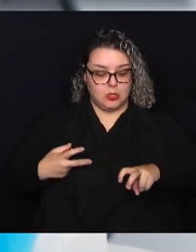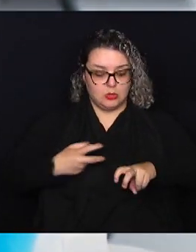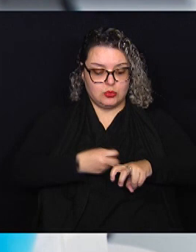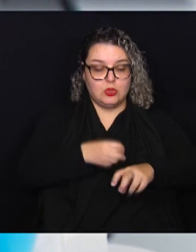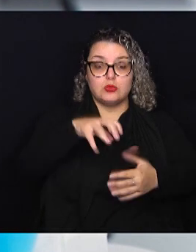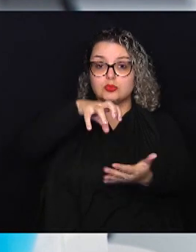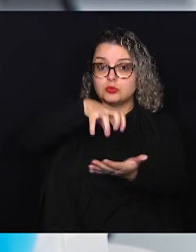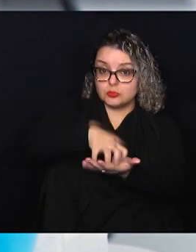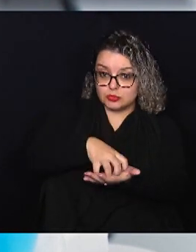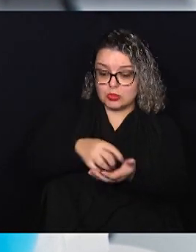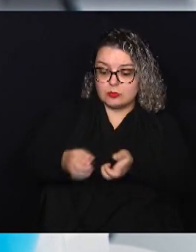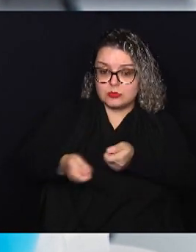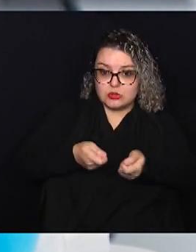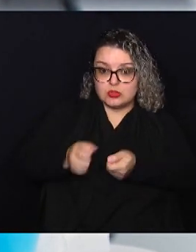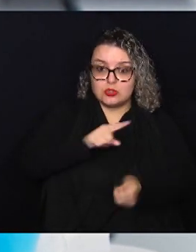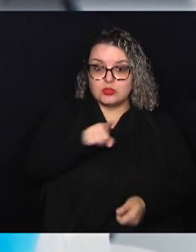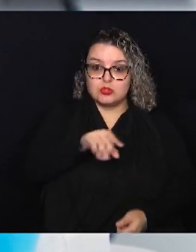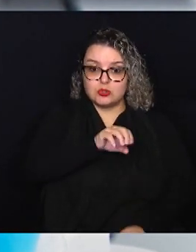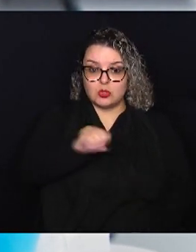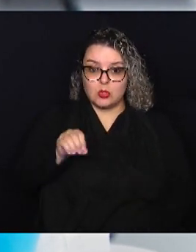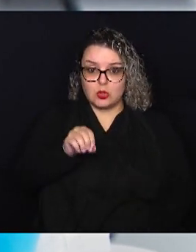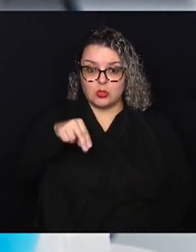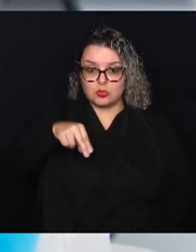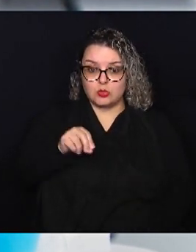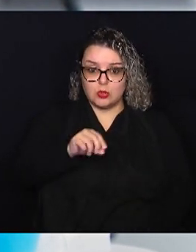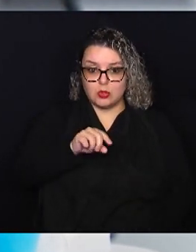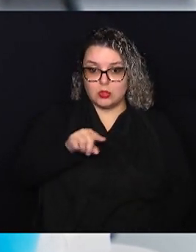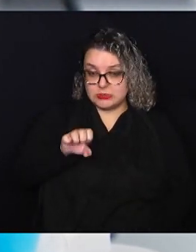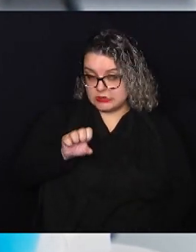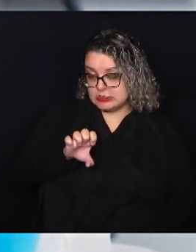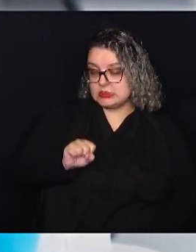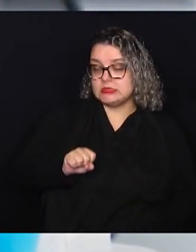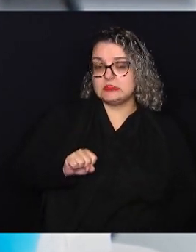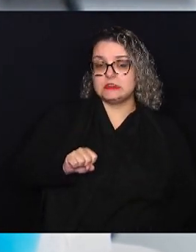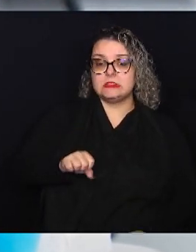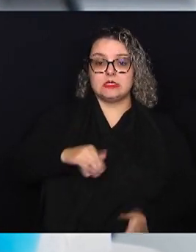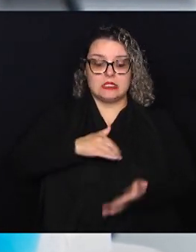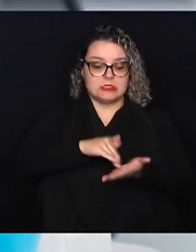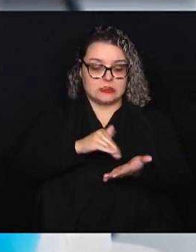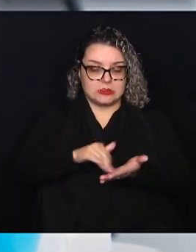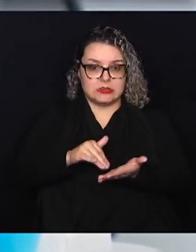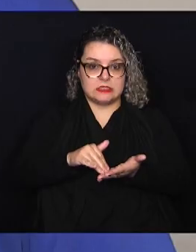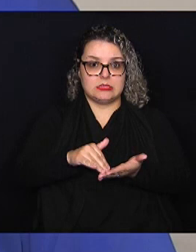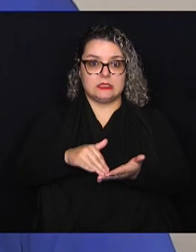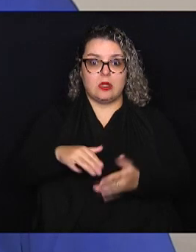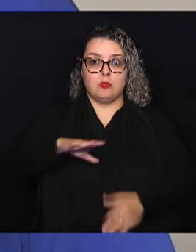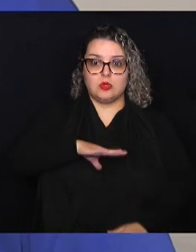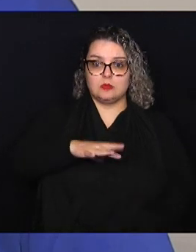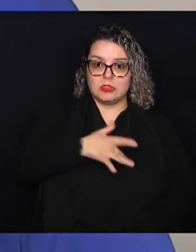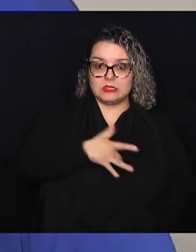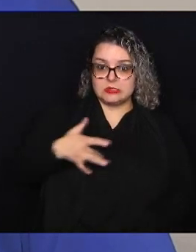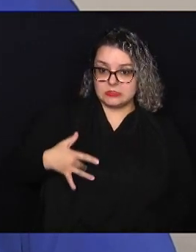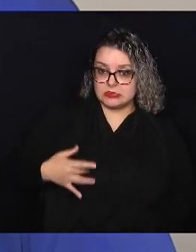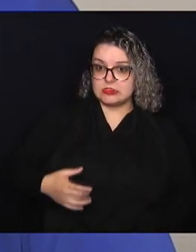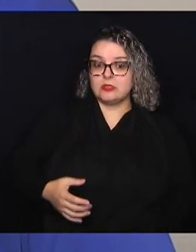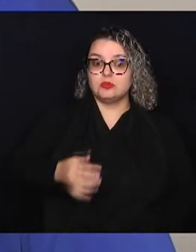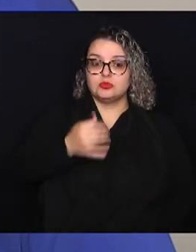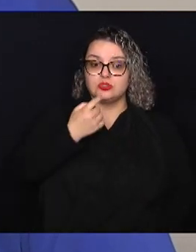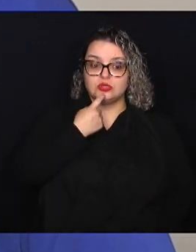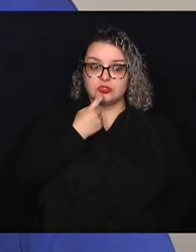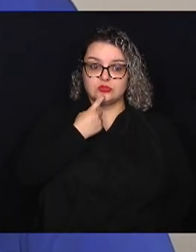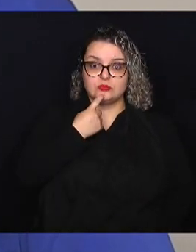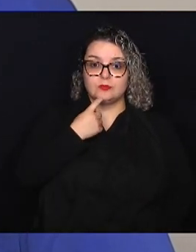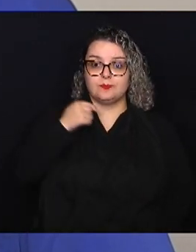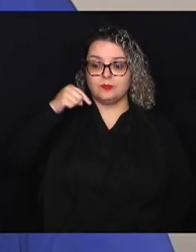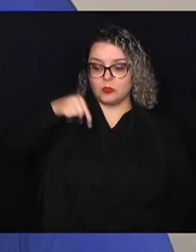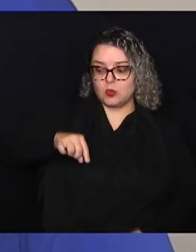centro de controle de zoonoses da Secretaria Municipal de Saúde de Campinas. No estado de São Paulo e sul do